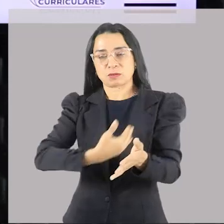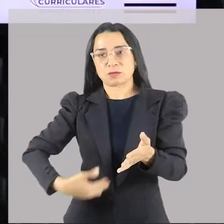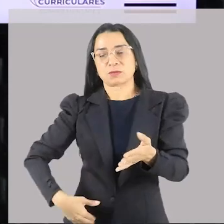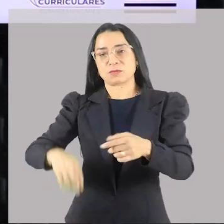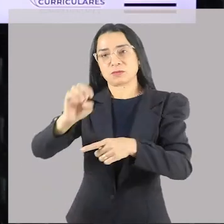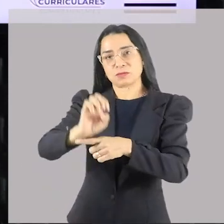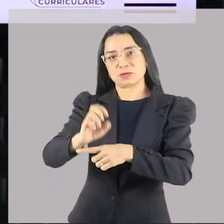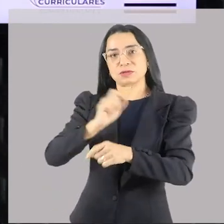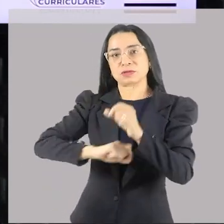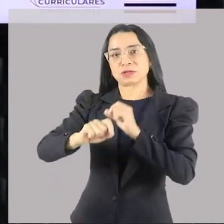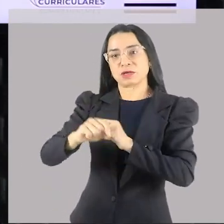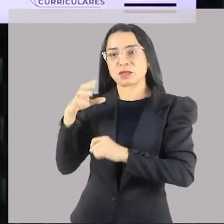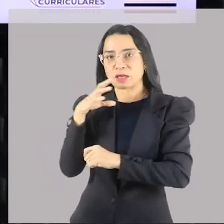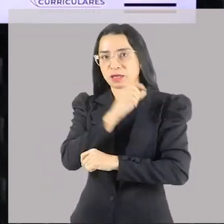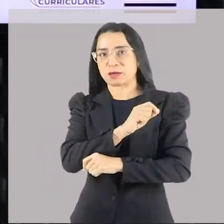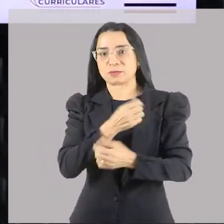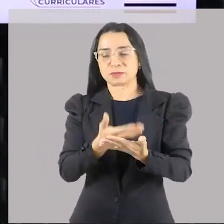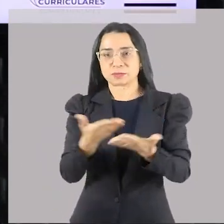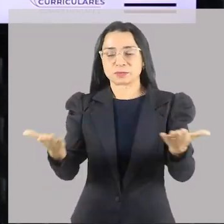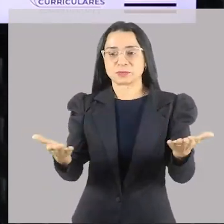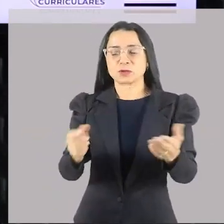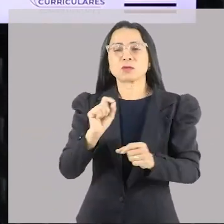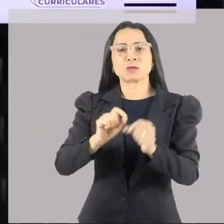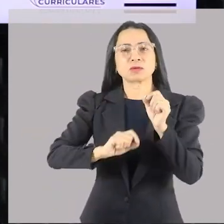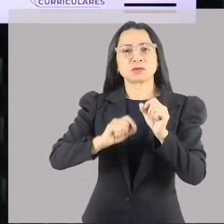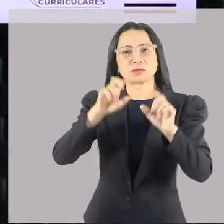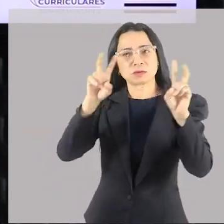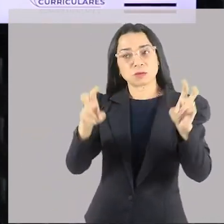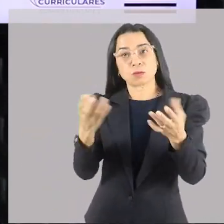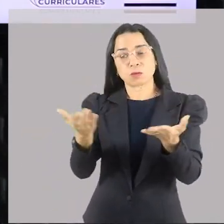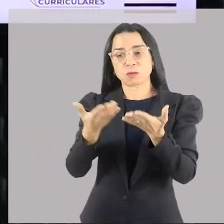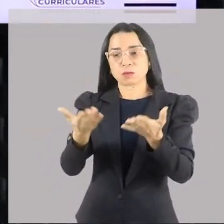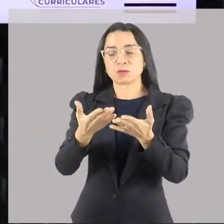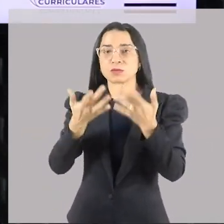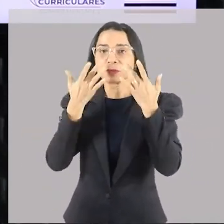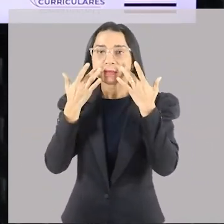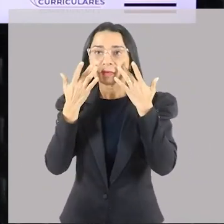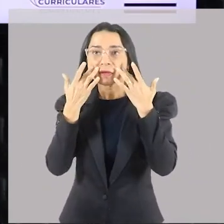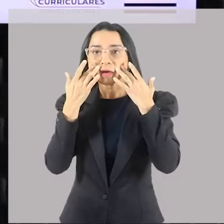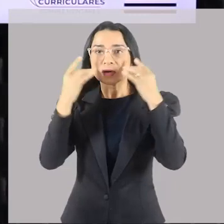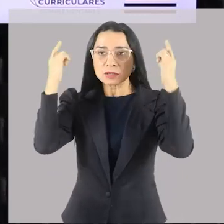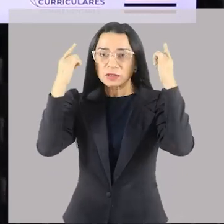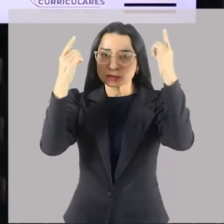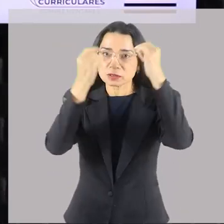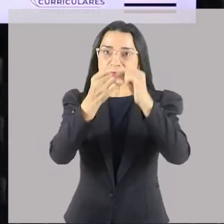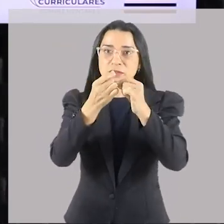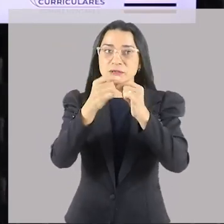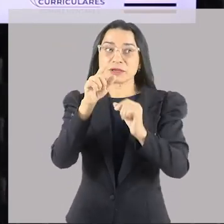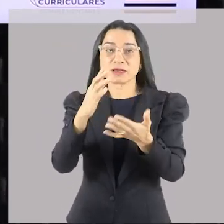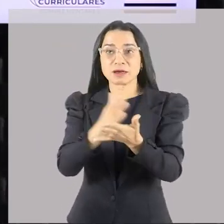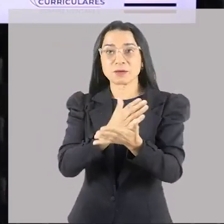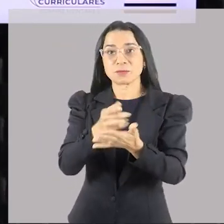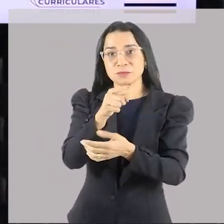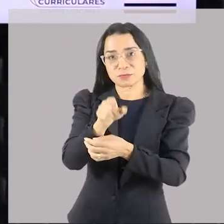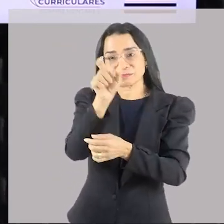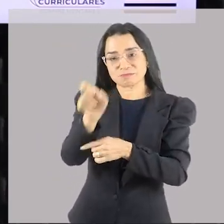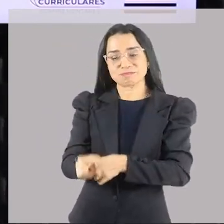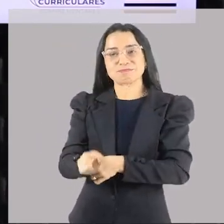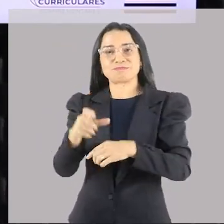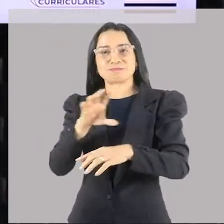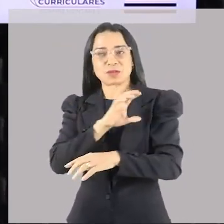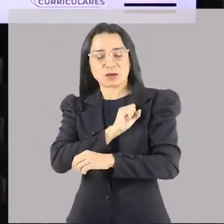agilizando as coisas aí. O a gente vai falar, professor, sobre arte grega? Eu sei que alguns de vocês amam esse assunto. Eu, particularmente, não sou